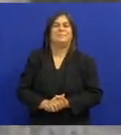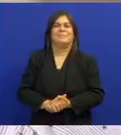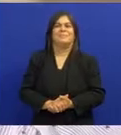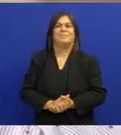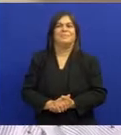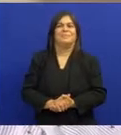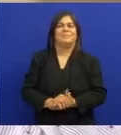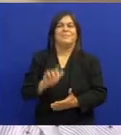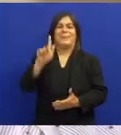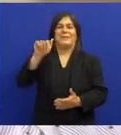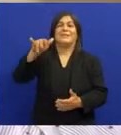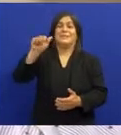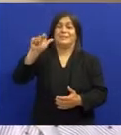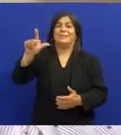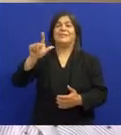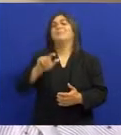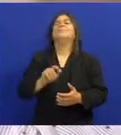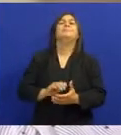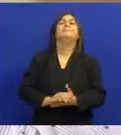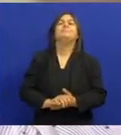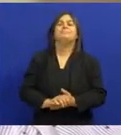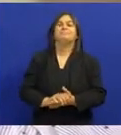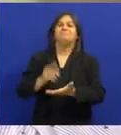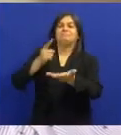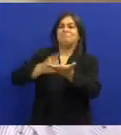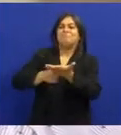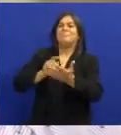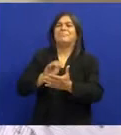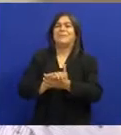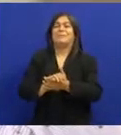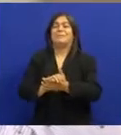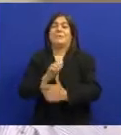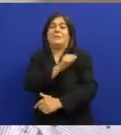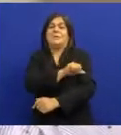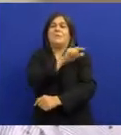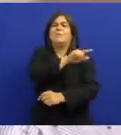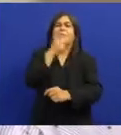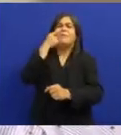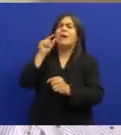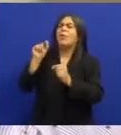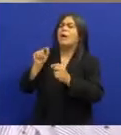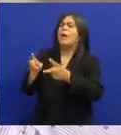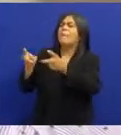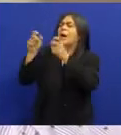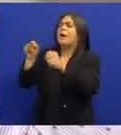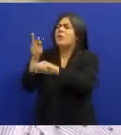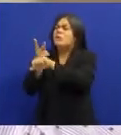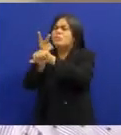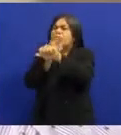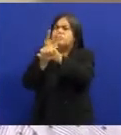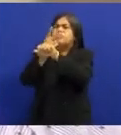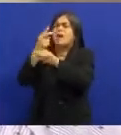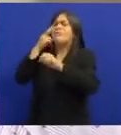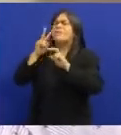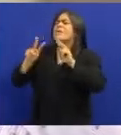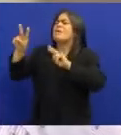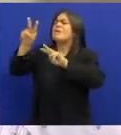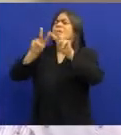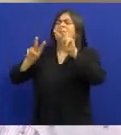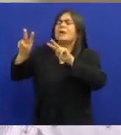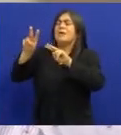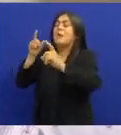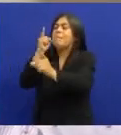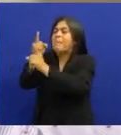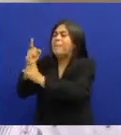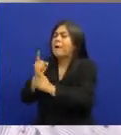Torrão Genival Macedo Era contratado Pela gravadora Copacabana Para tentar identificar Ele era uma espécie de olheiro